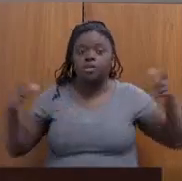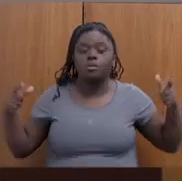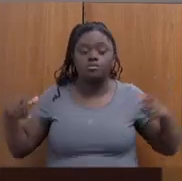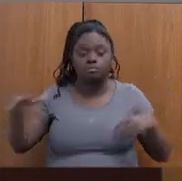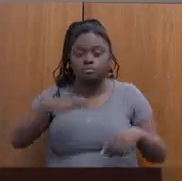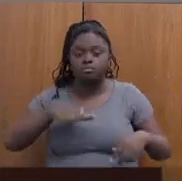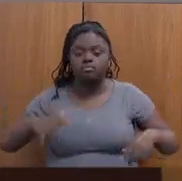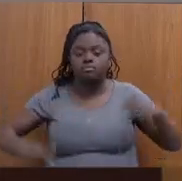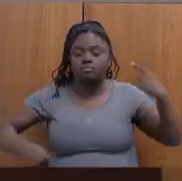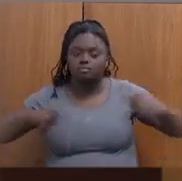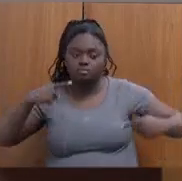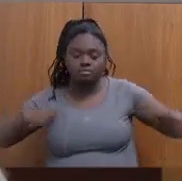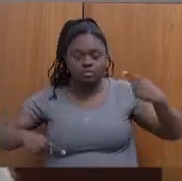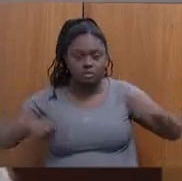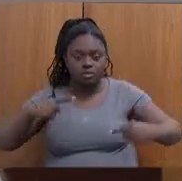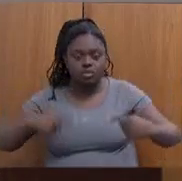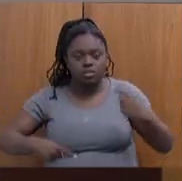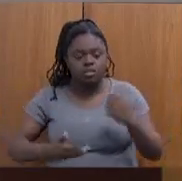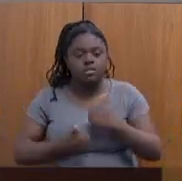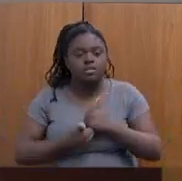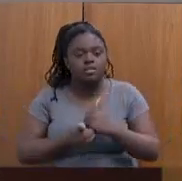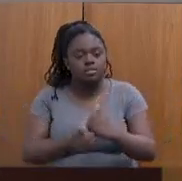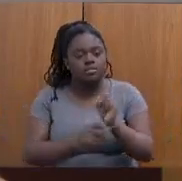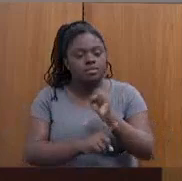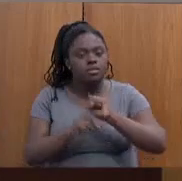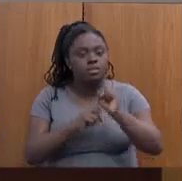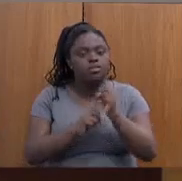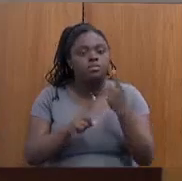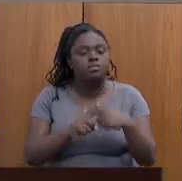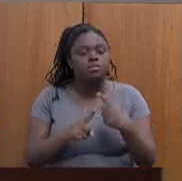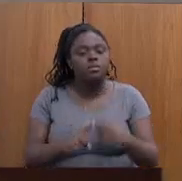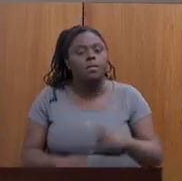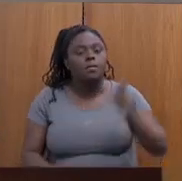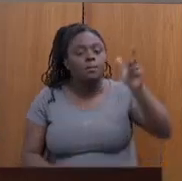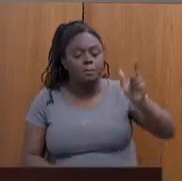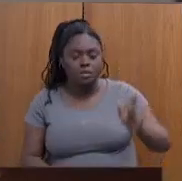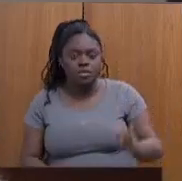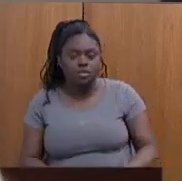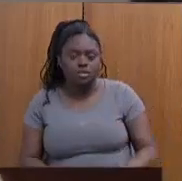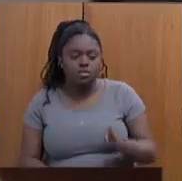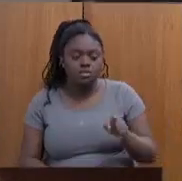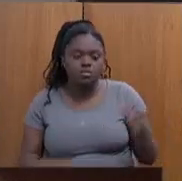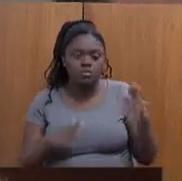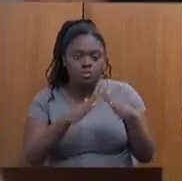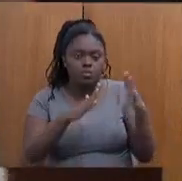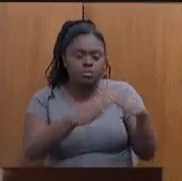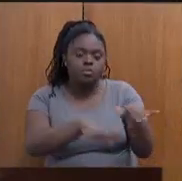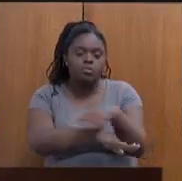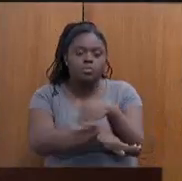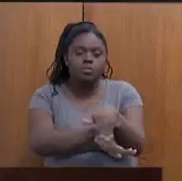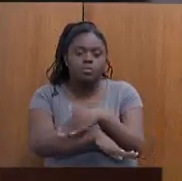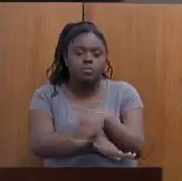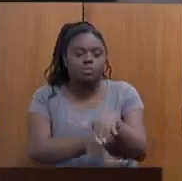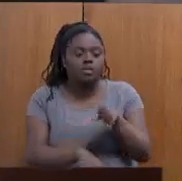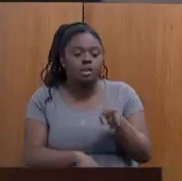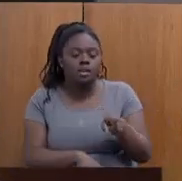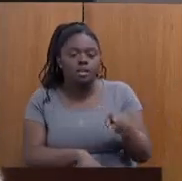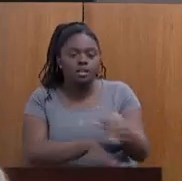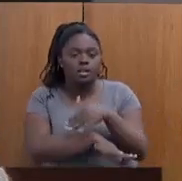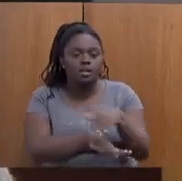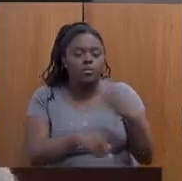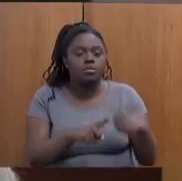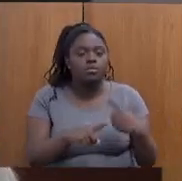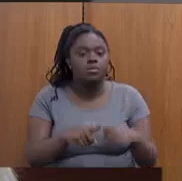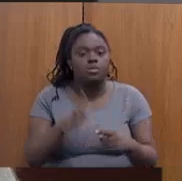de assistência social. Porque a pessoa em situação de rua, ela está na rua porque ela já rompeu